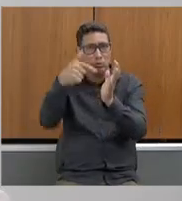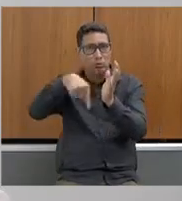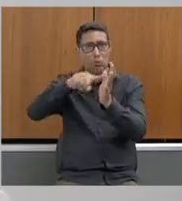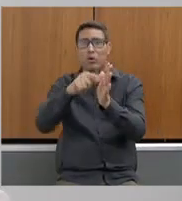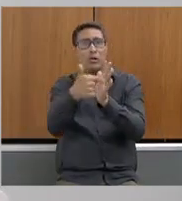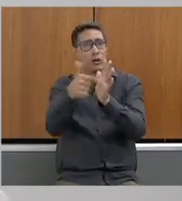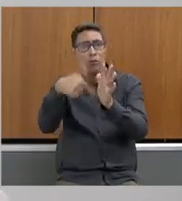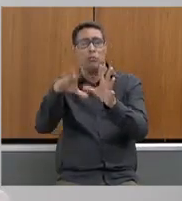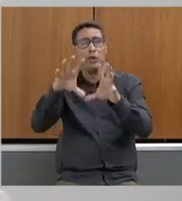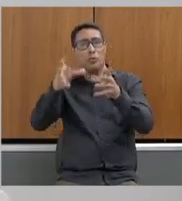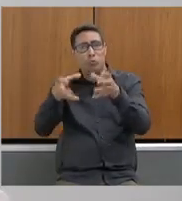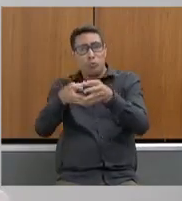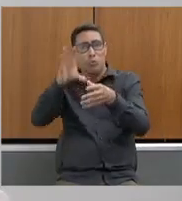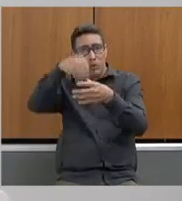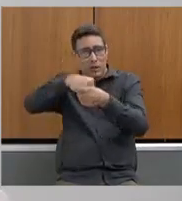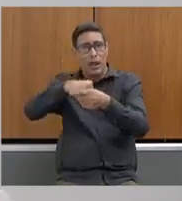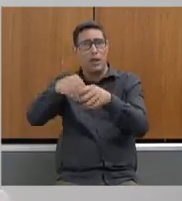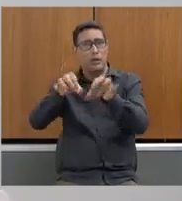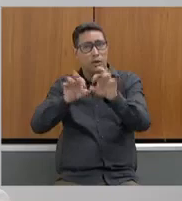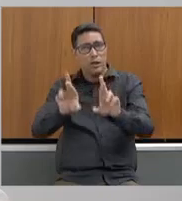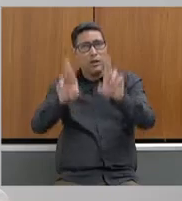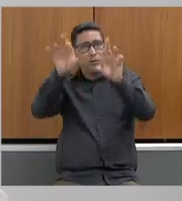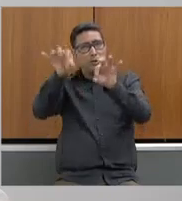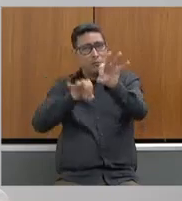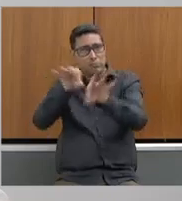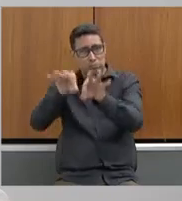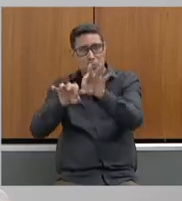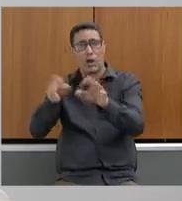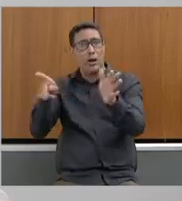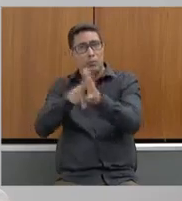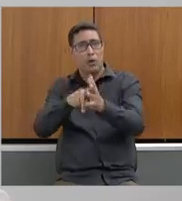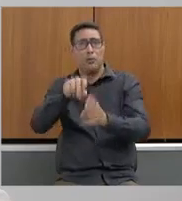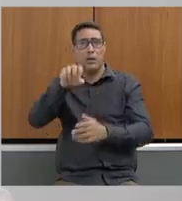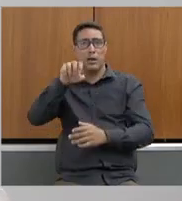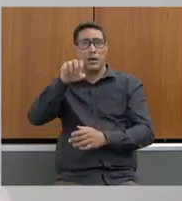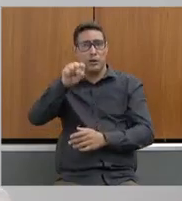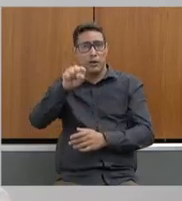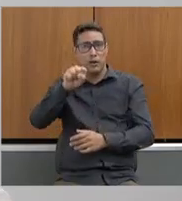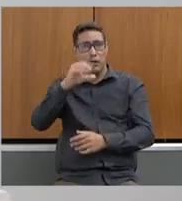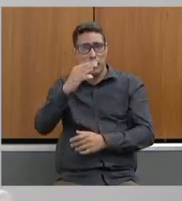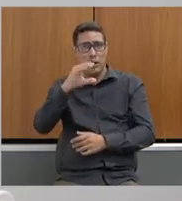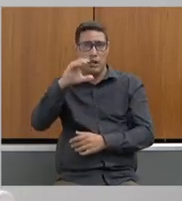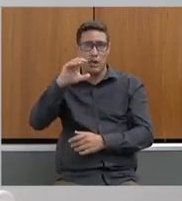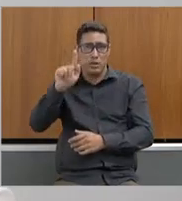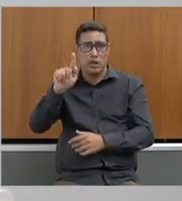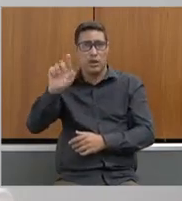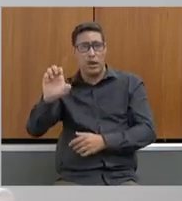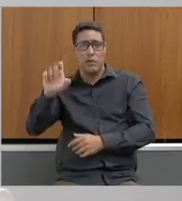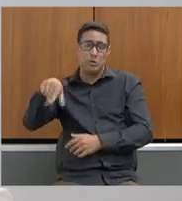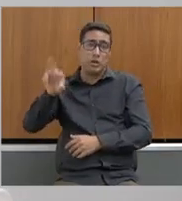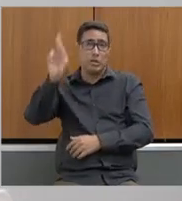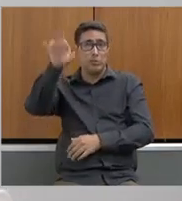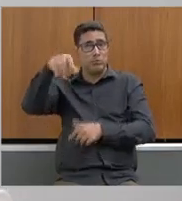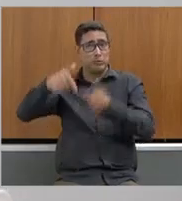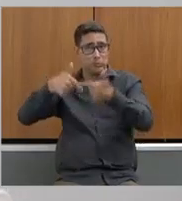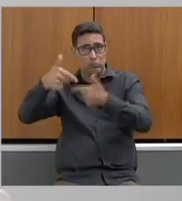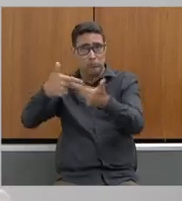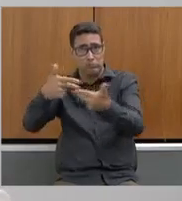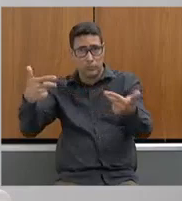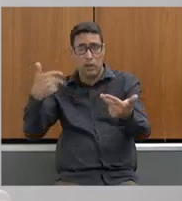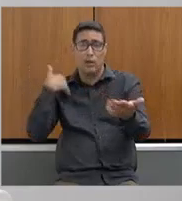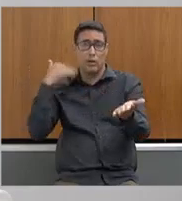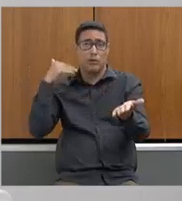órgão de controle interno, ou a própria CGE poderia fazer esse controle interno? Oitava e penúltima